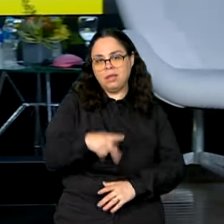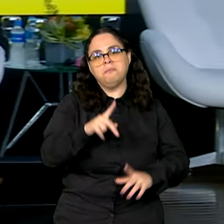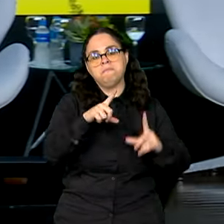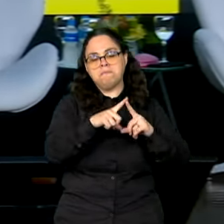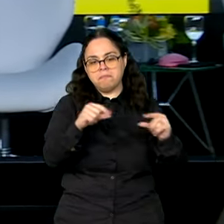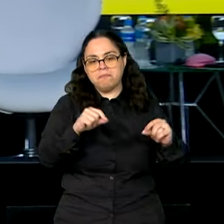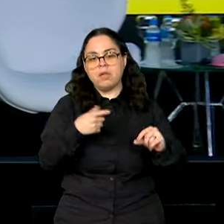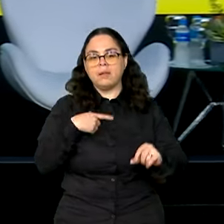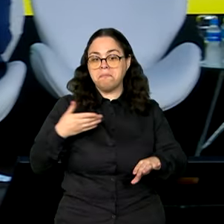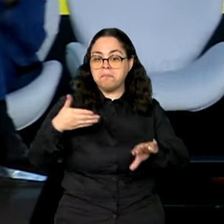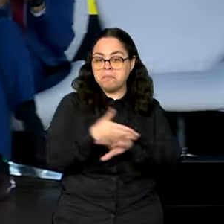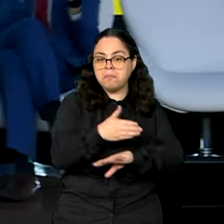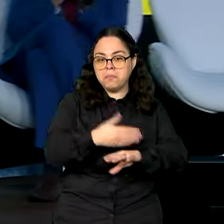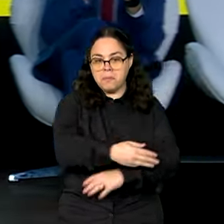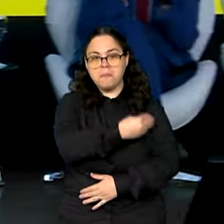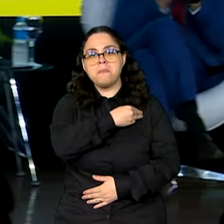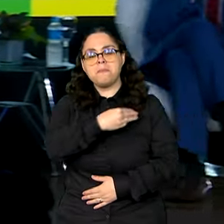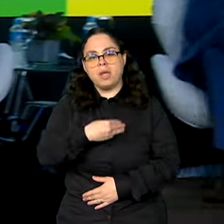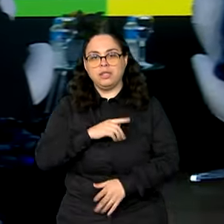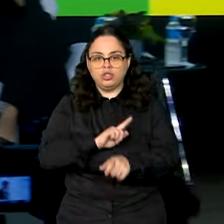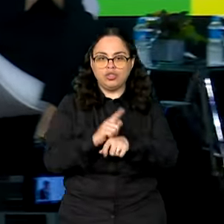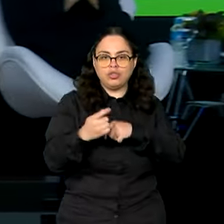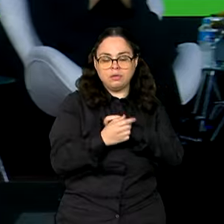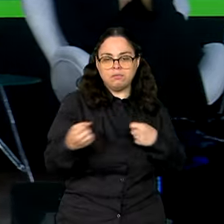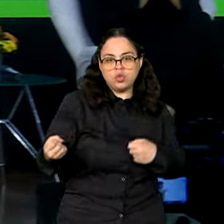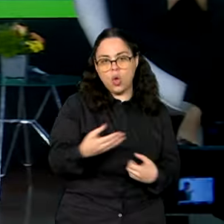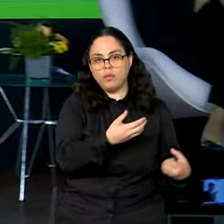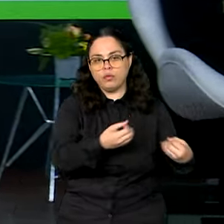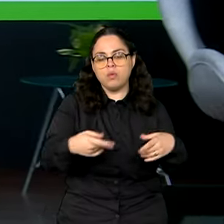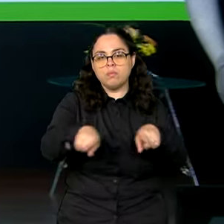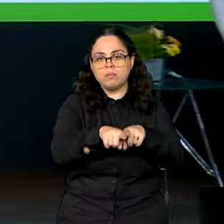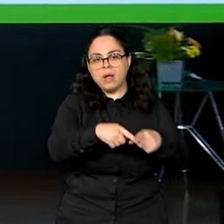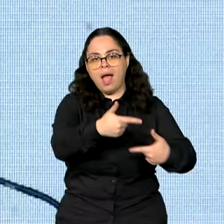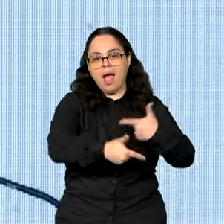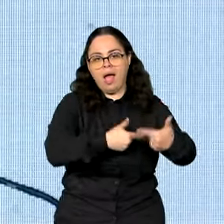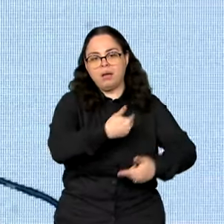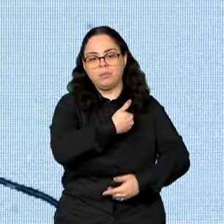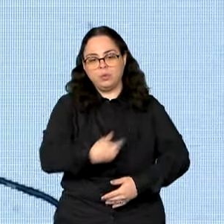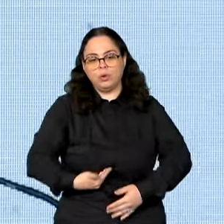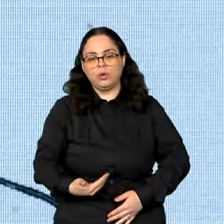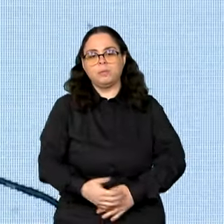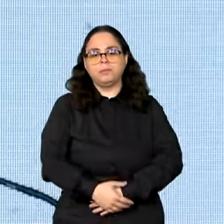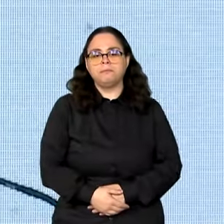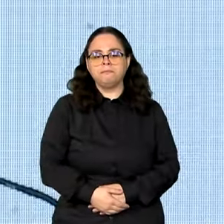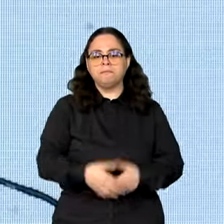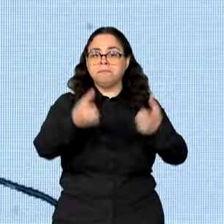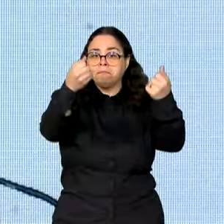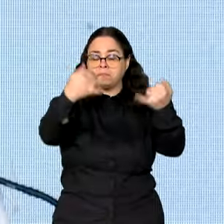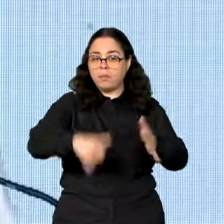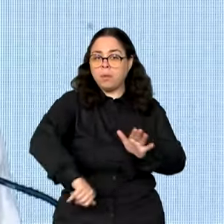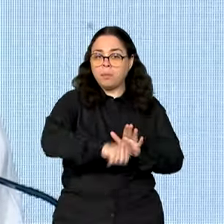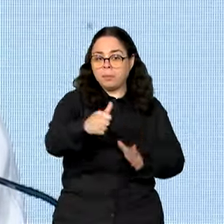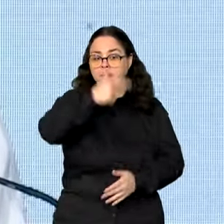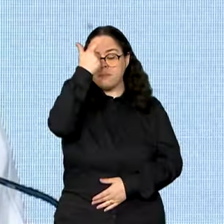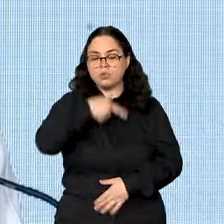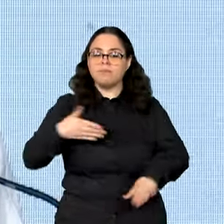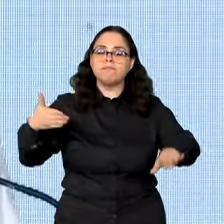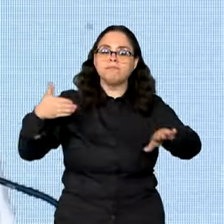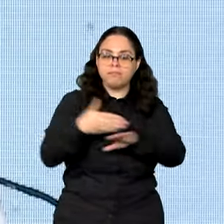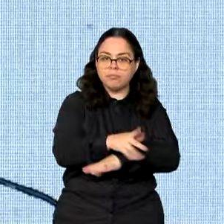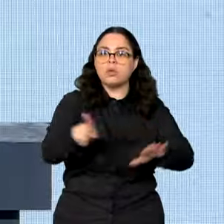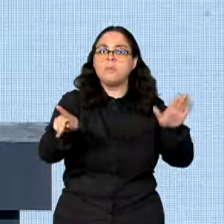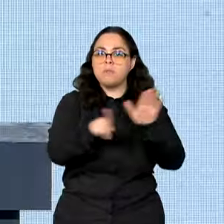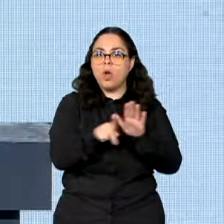que contou com a presença da ministra da Gestão e da Inovação em Serviços Públicos. Pela primeira vez, as pessoas poderão contar com um único